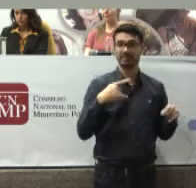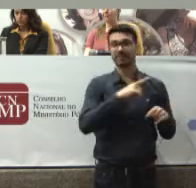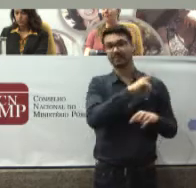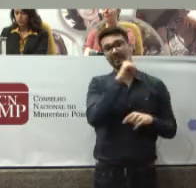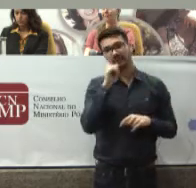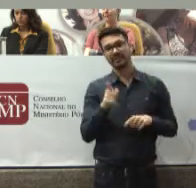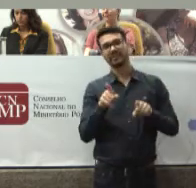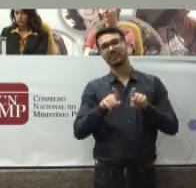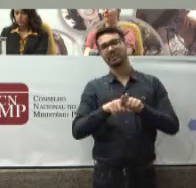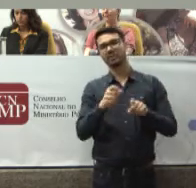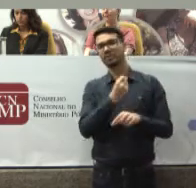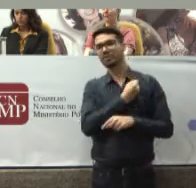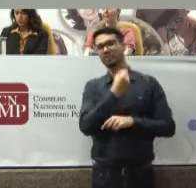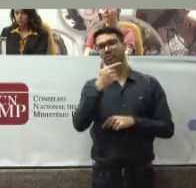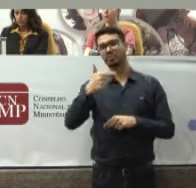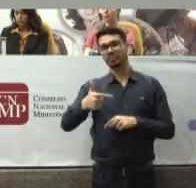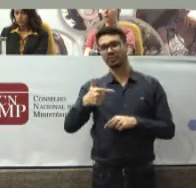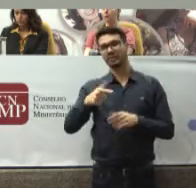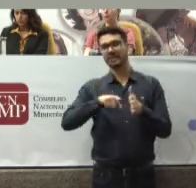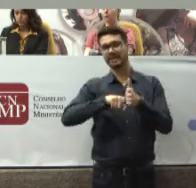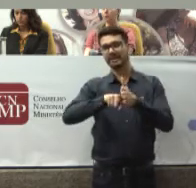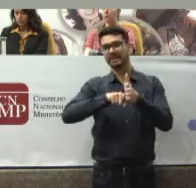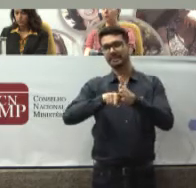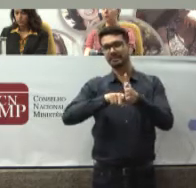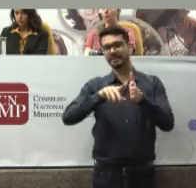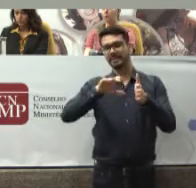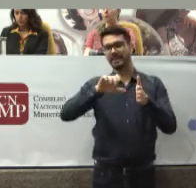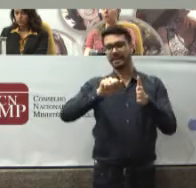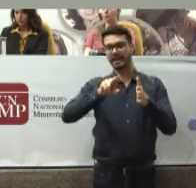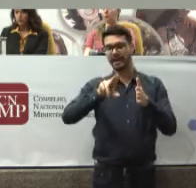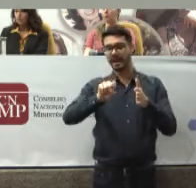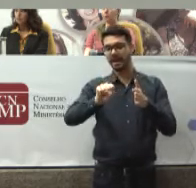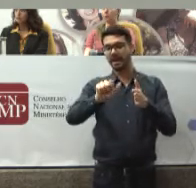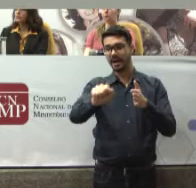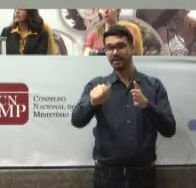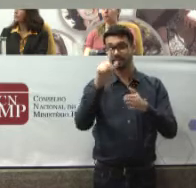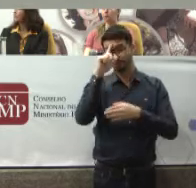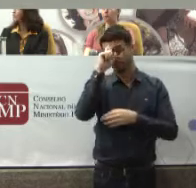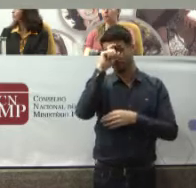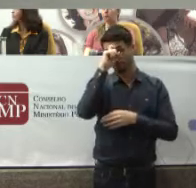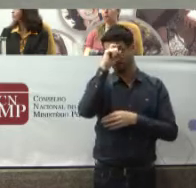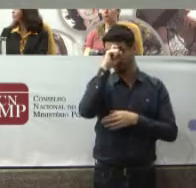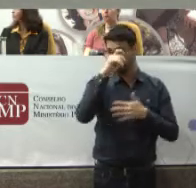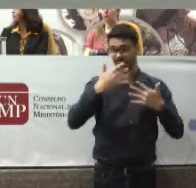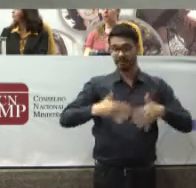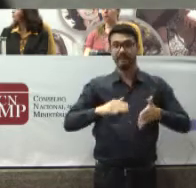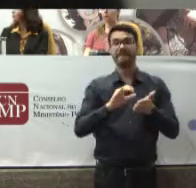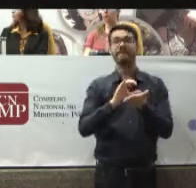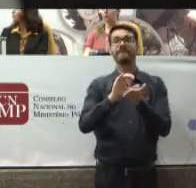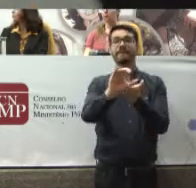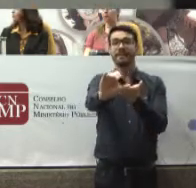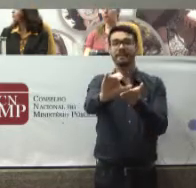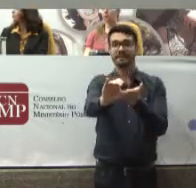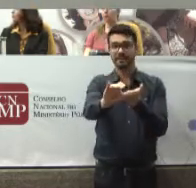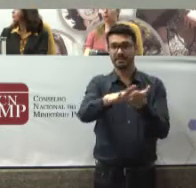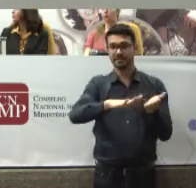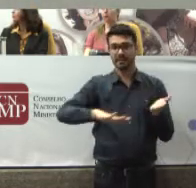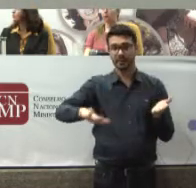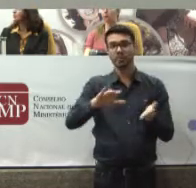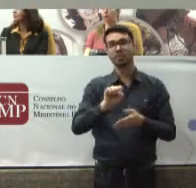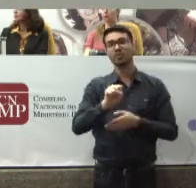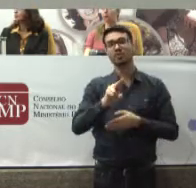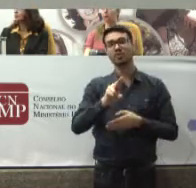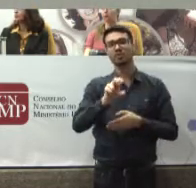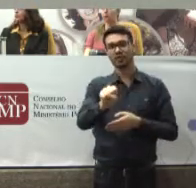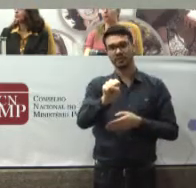inquérito civil público Número dois Examinar causas Que dificultavam O financiamento Do Sistema Único de Saúde